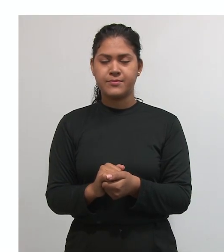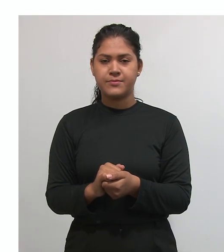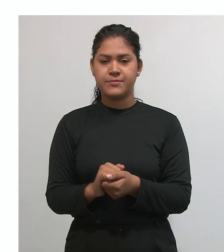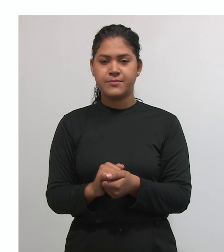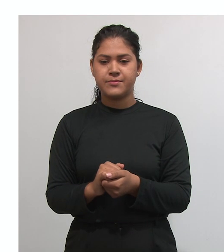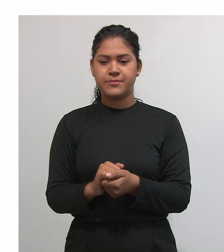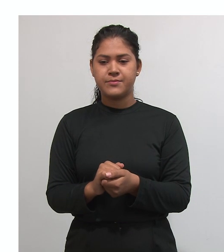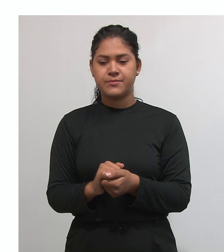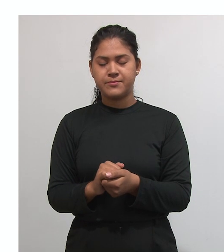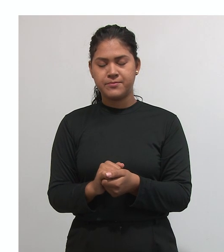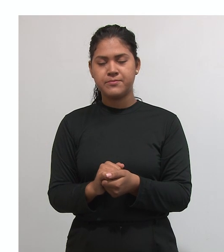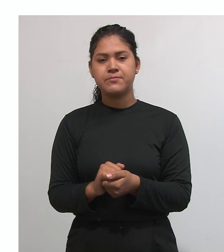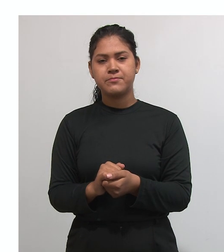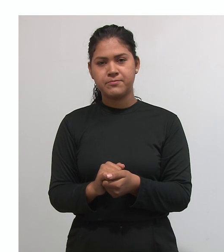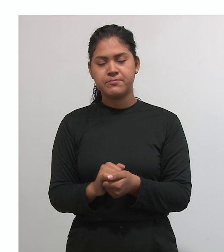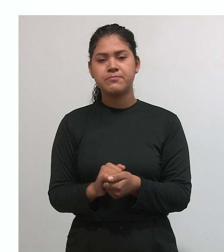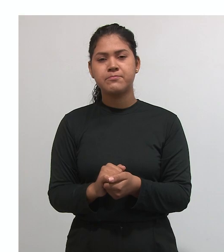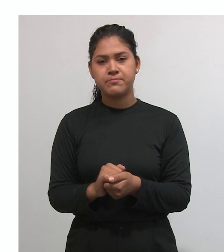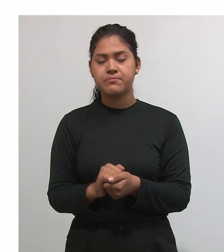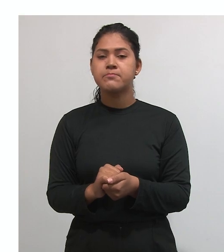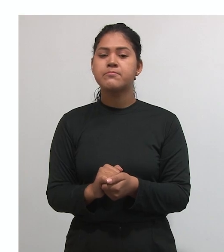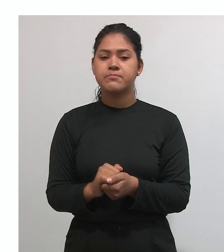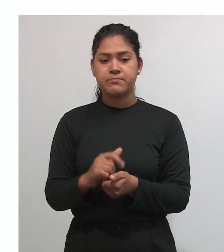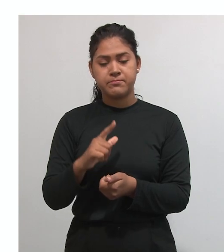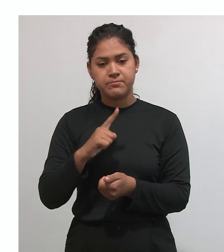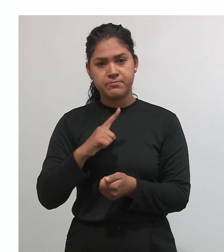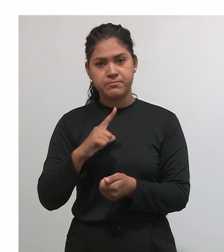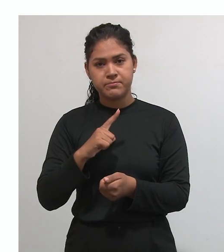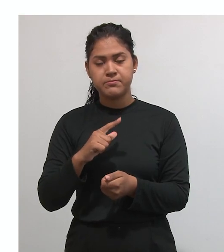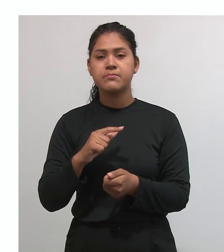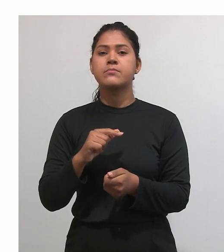Depois nós temos o resumo expandido.